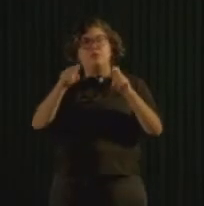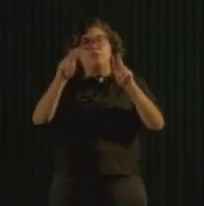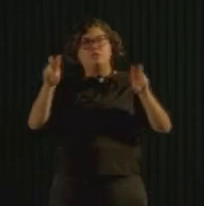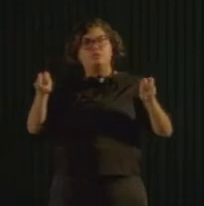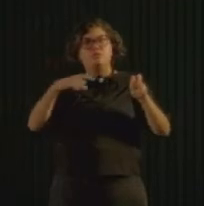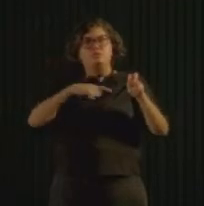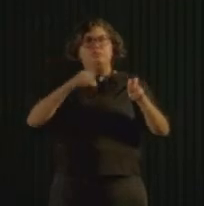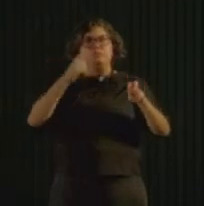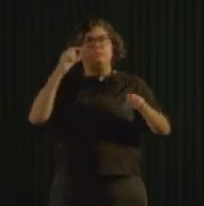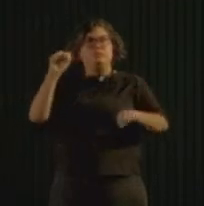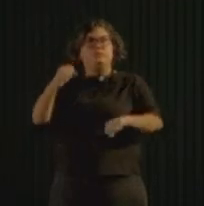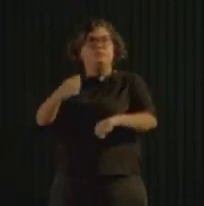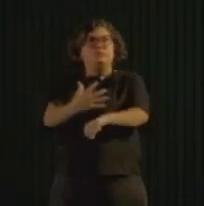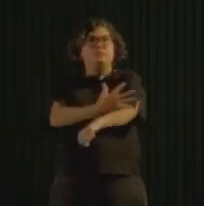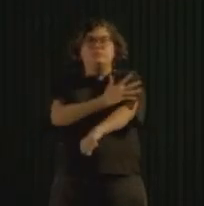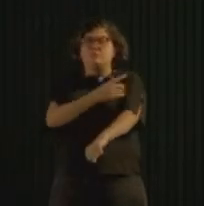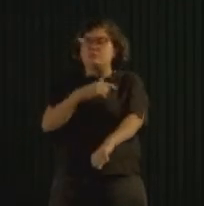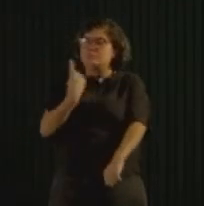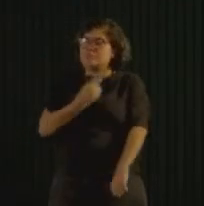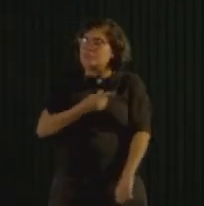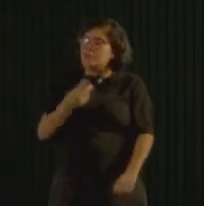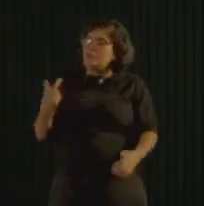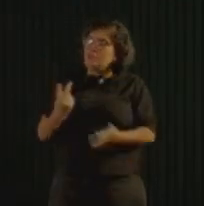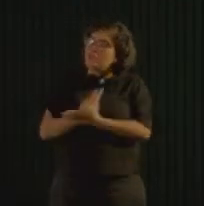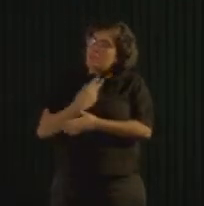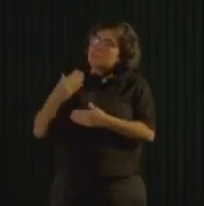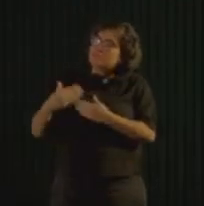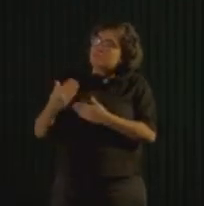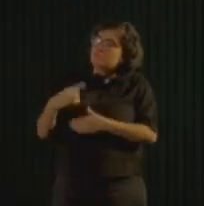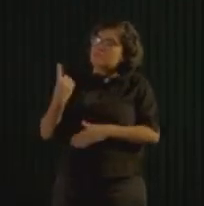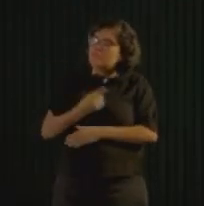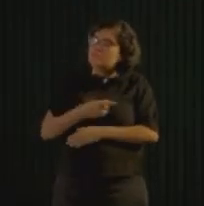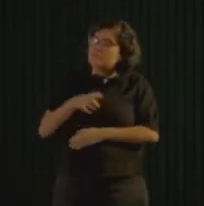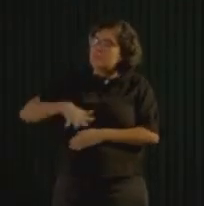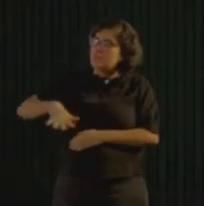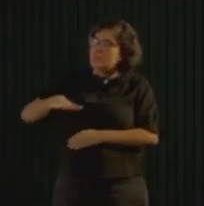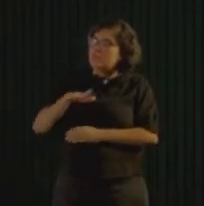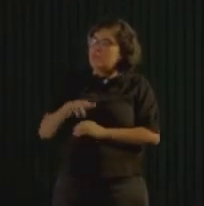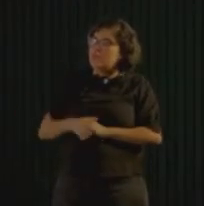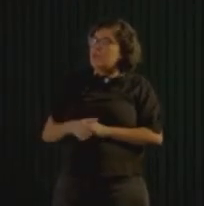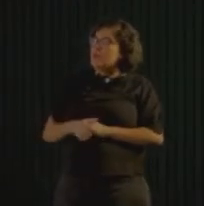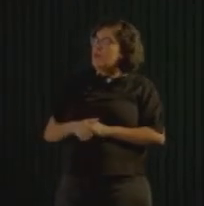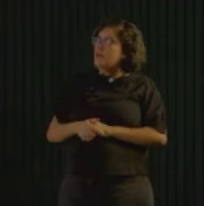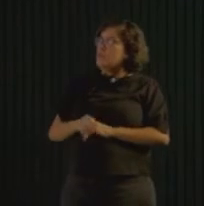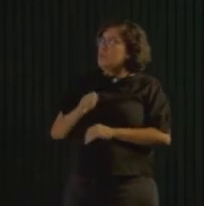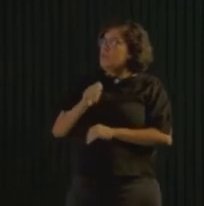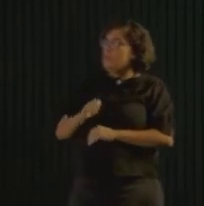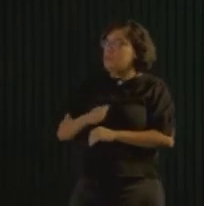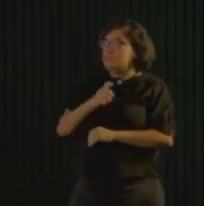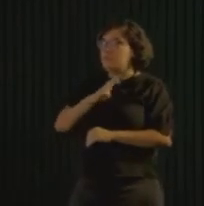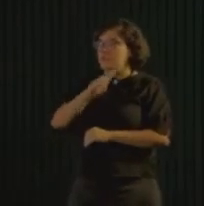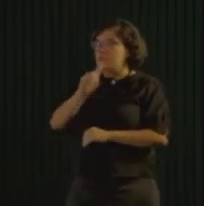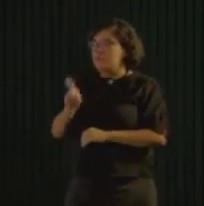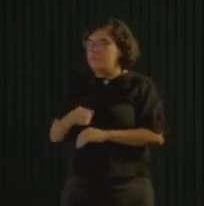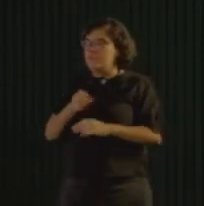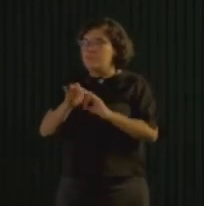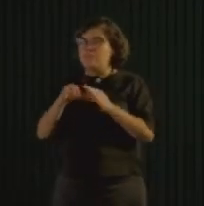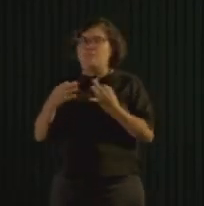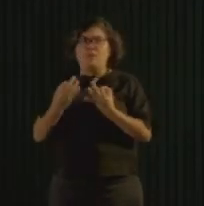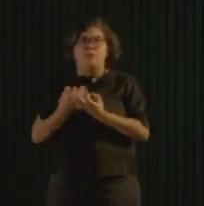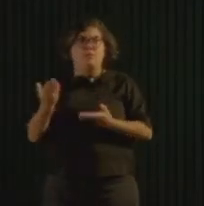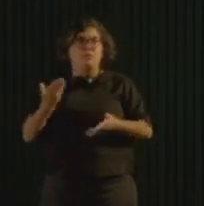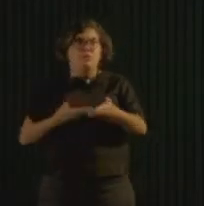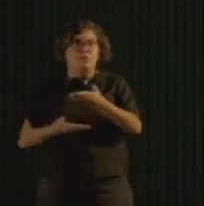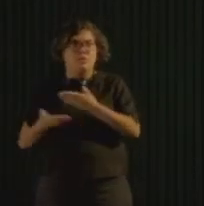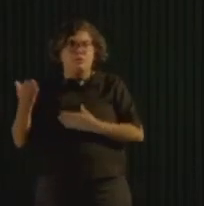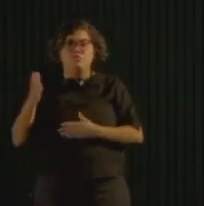emocionante, que vem acontecendo na cidade. São cerca de 4 mil famílias atendidas, já